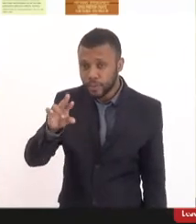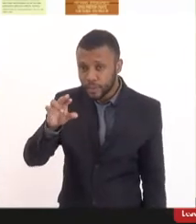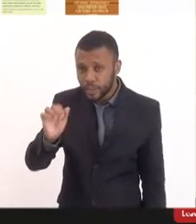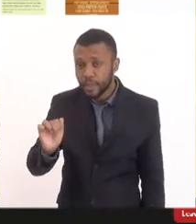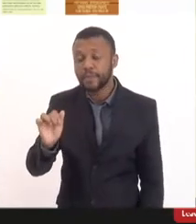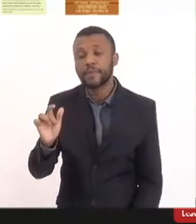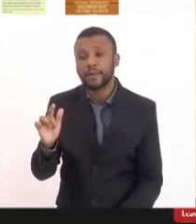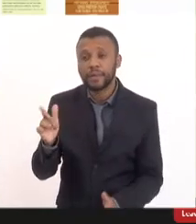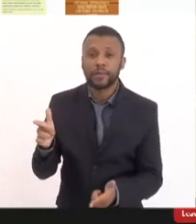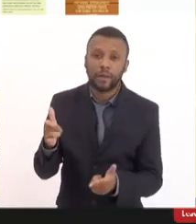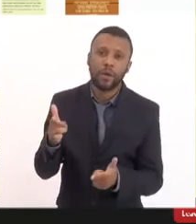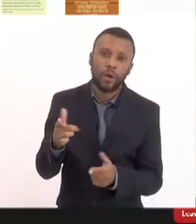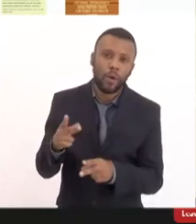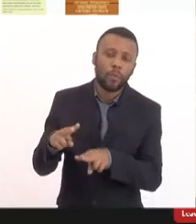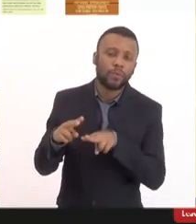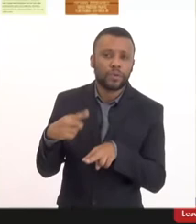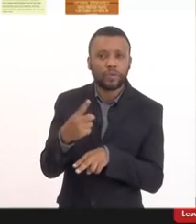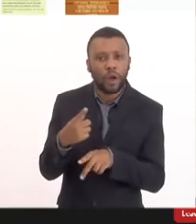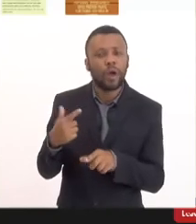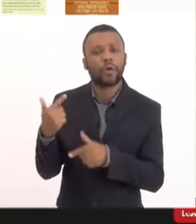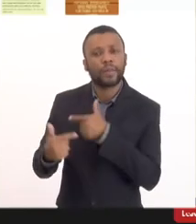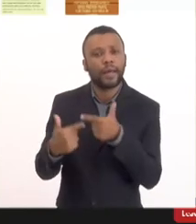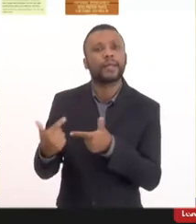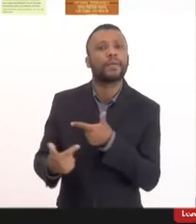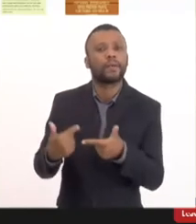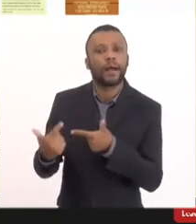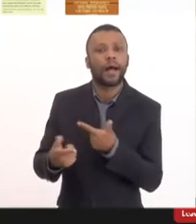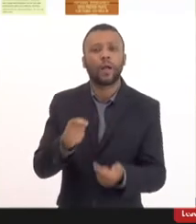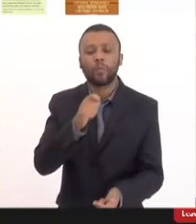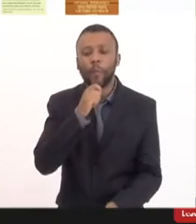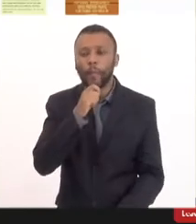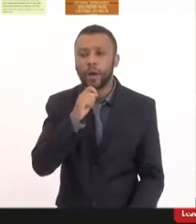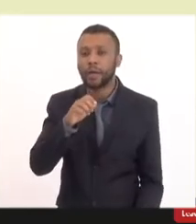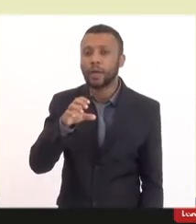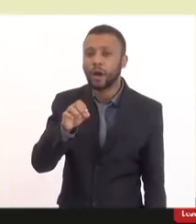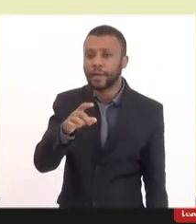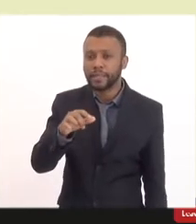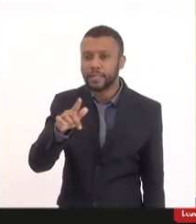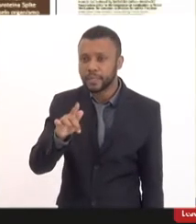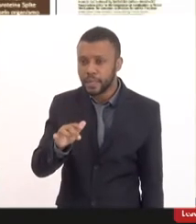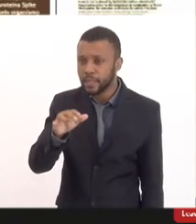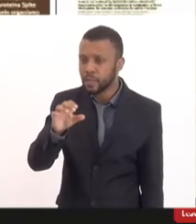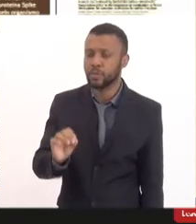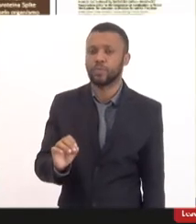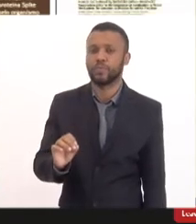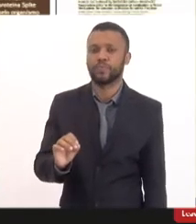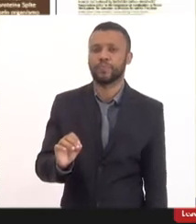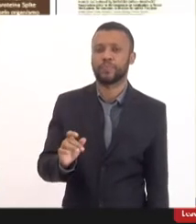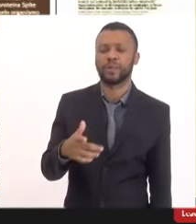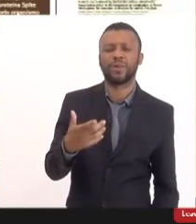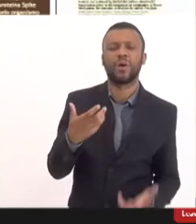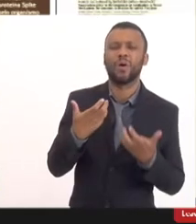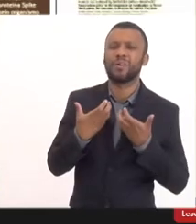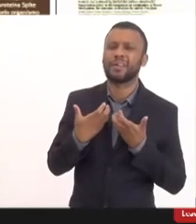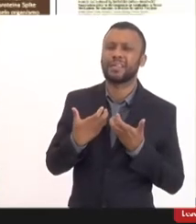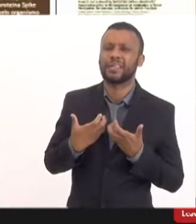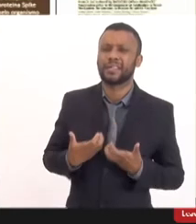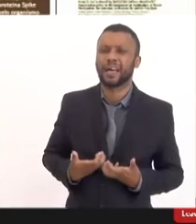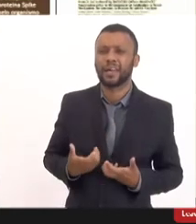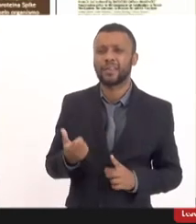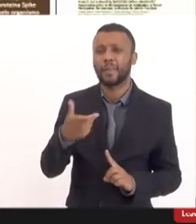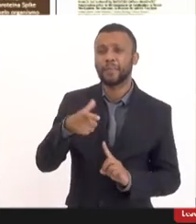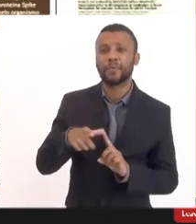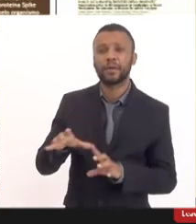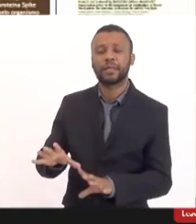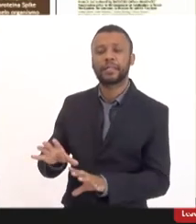sem oxigênio trabalham pela glicólise as pessoas que são da área de saúde aqui vão entender muito bem isso o cansaço da pessoa que tem COVID